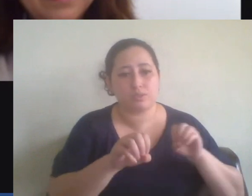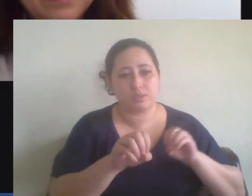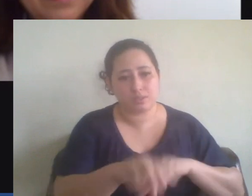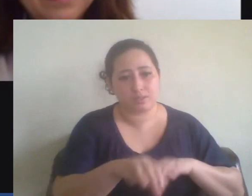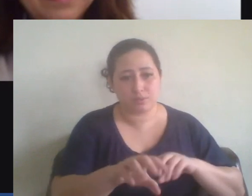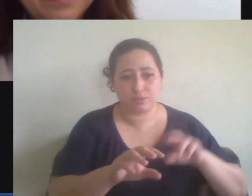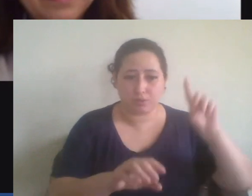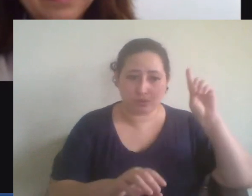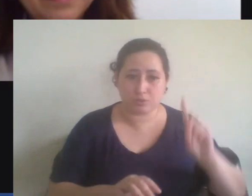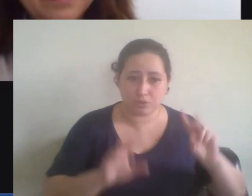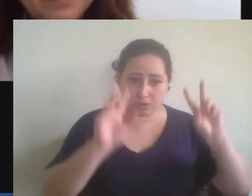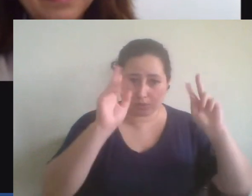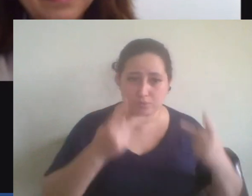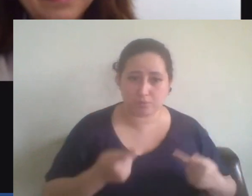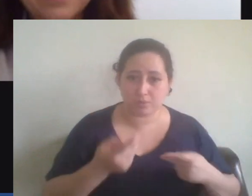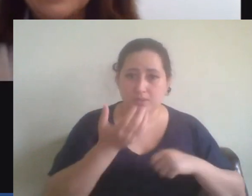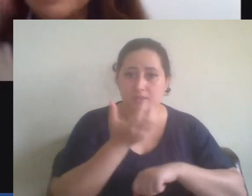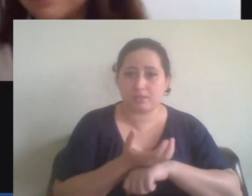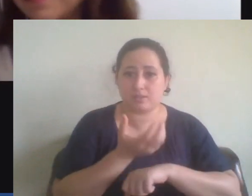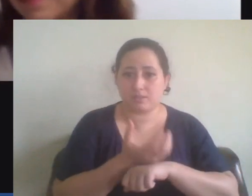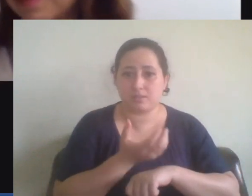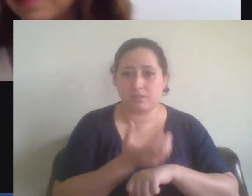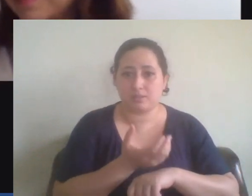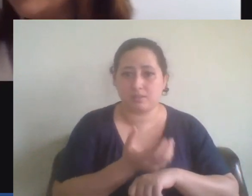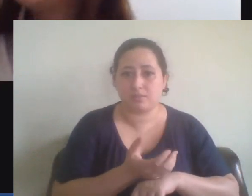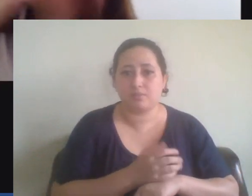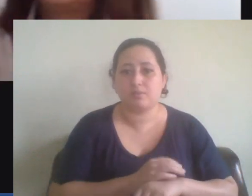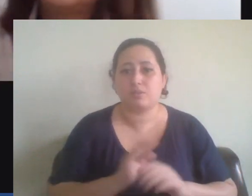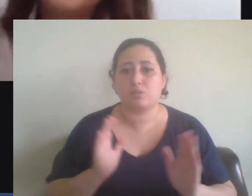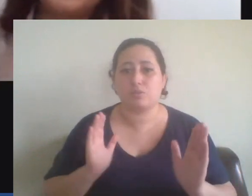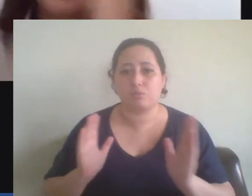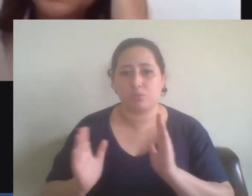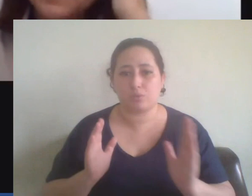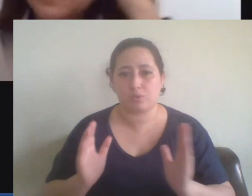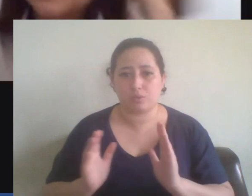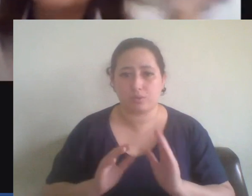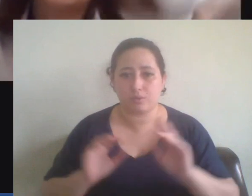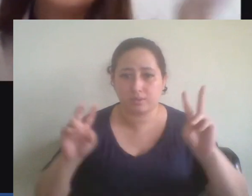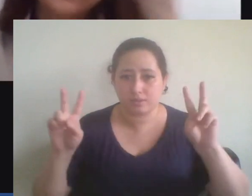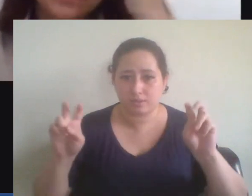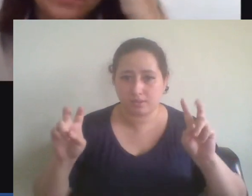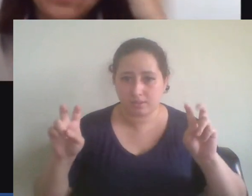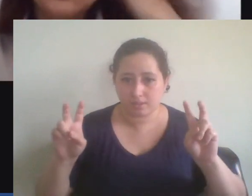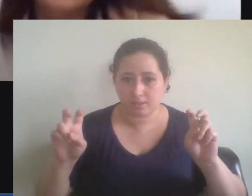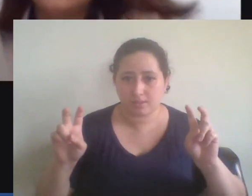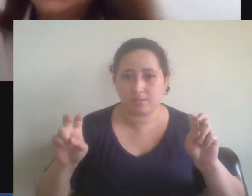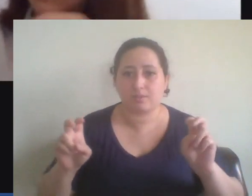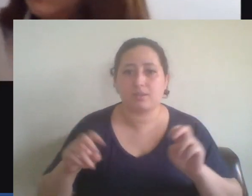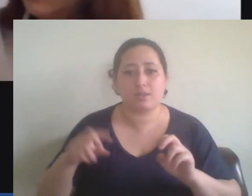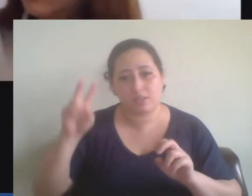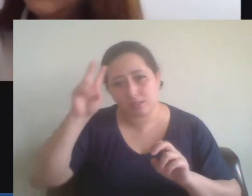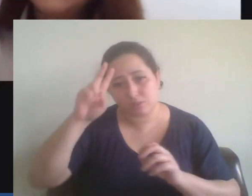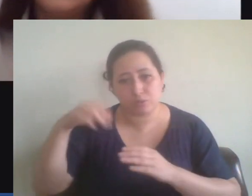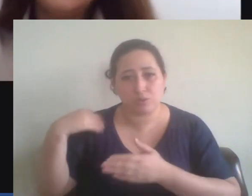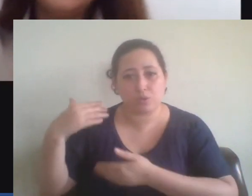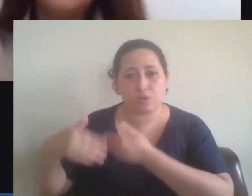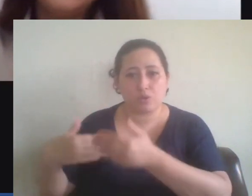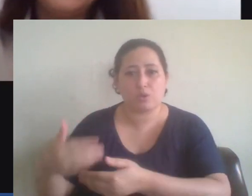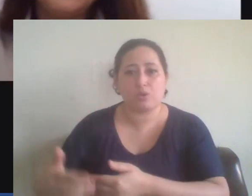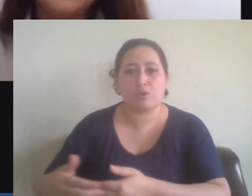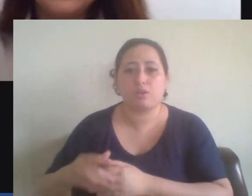com essa disciplina do módulo, que é sobre a questão justamente histórica e filosófica